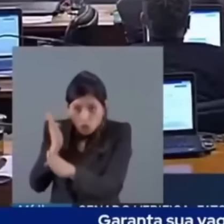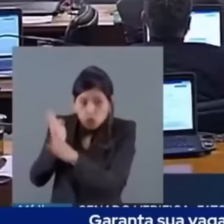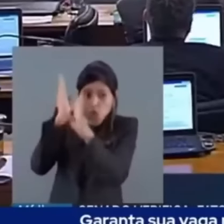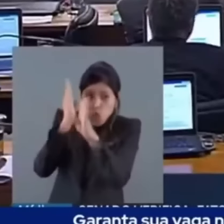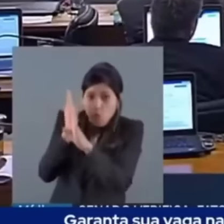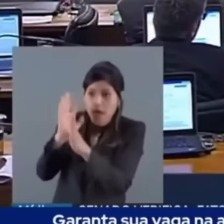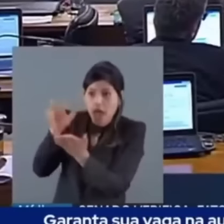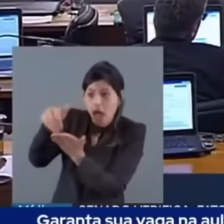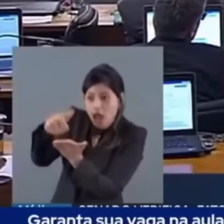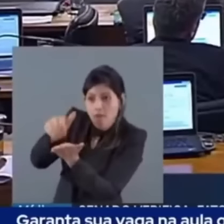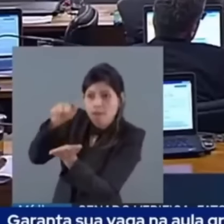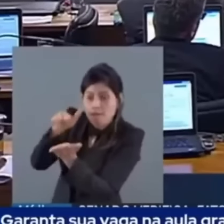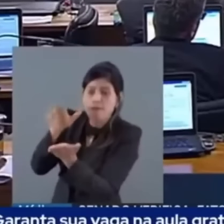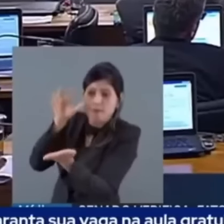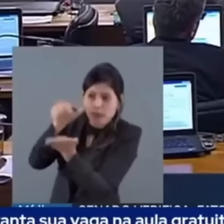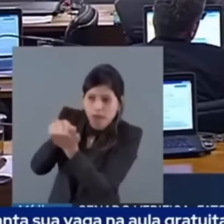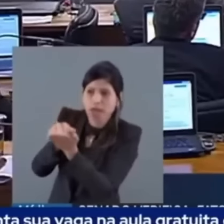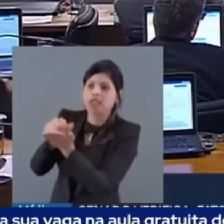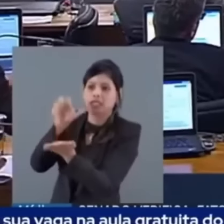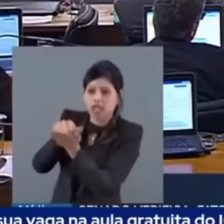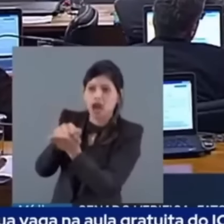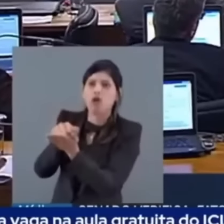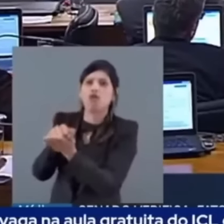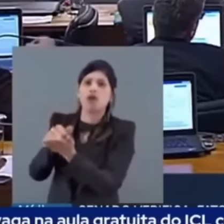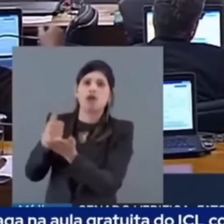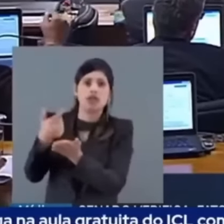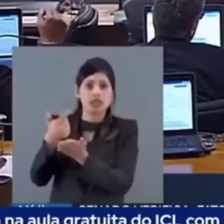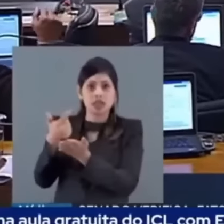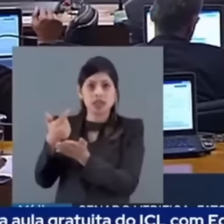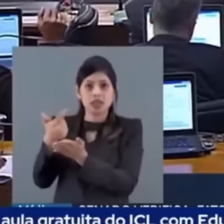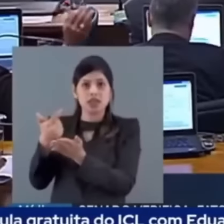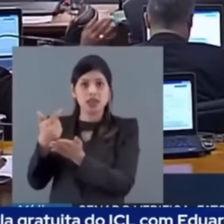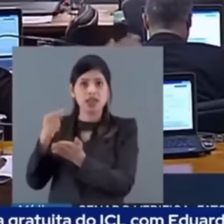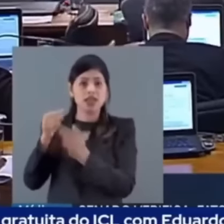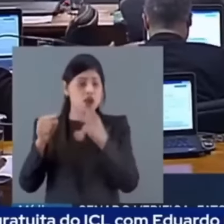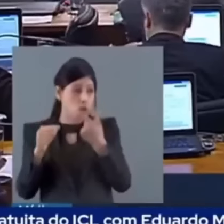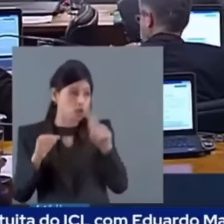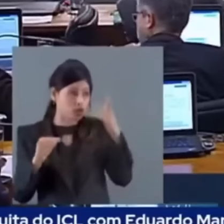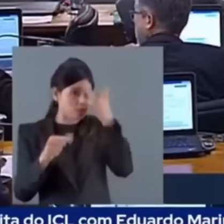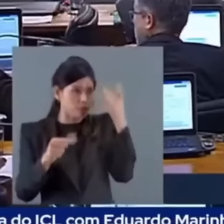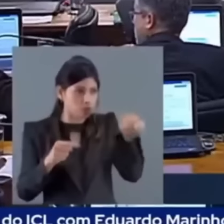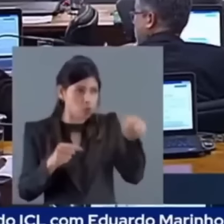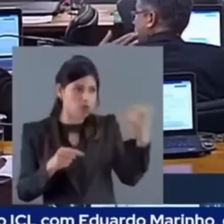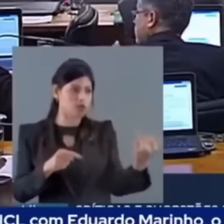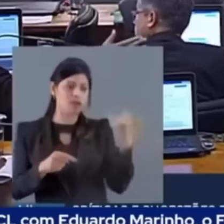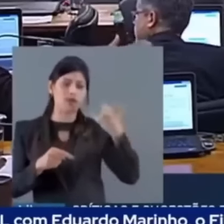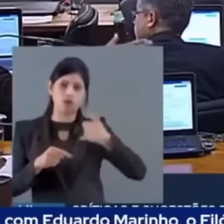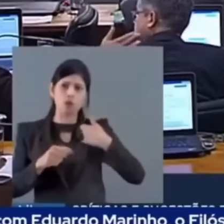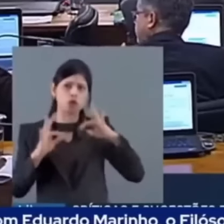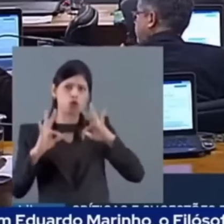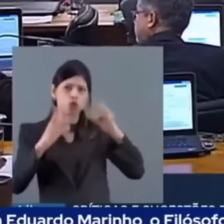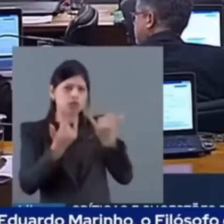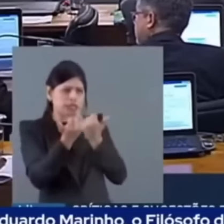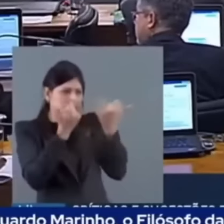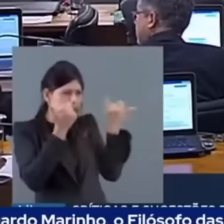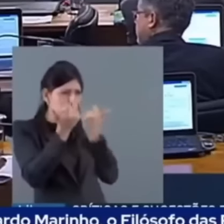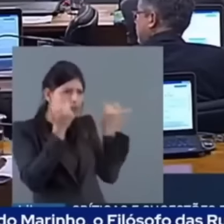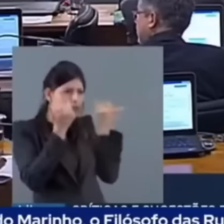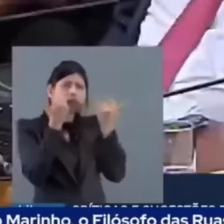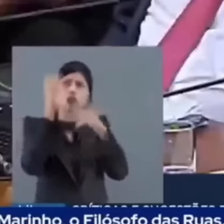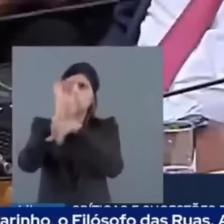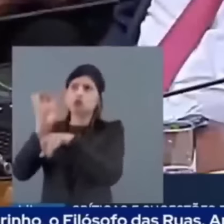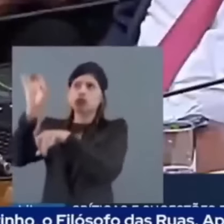Me cabe o sigilo Me passou Essa informação De que Todos os estados A Polícia Federal